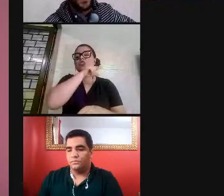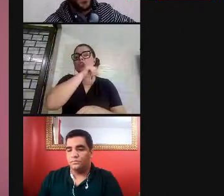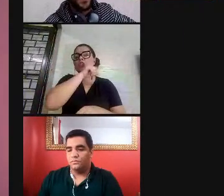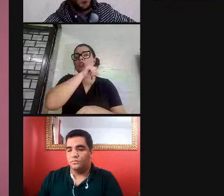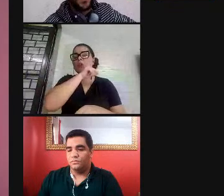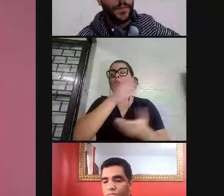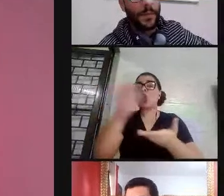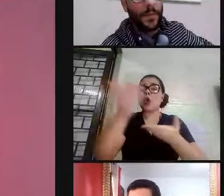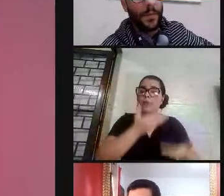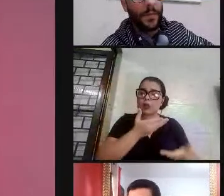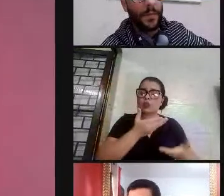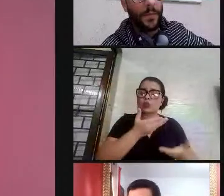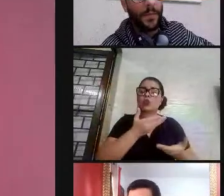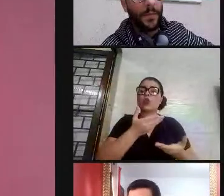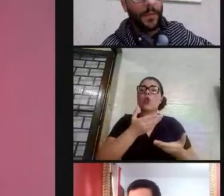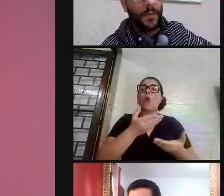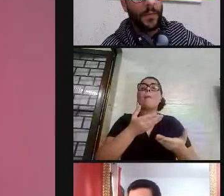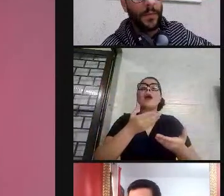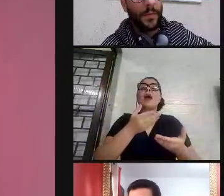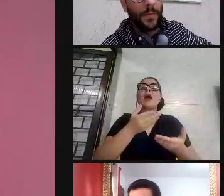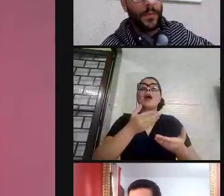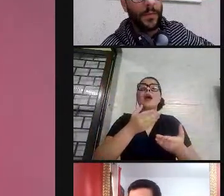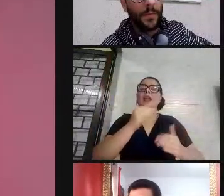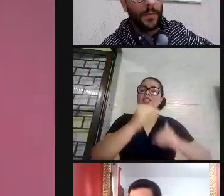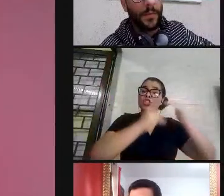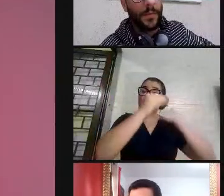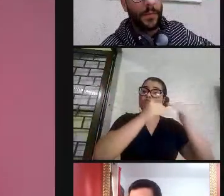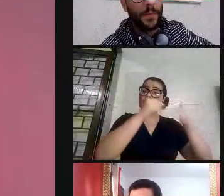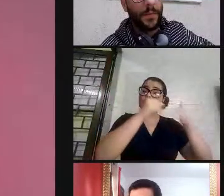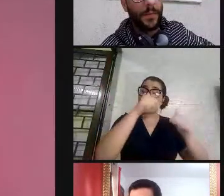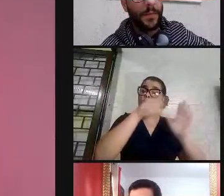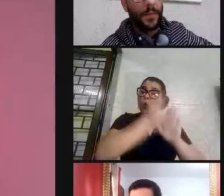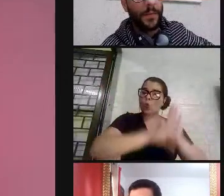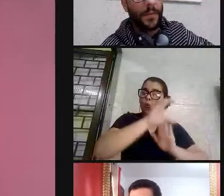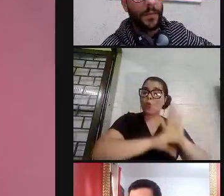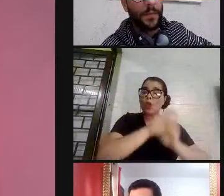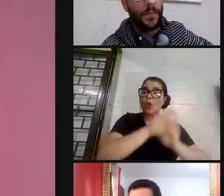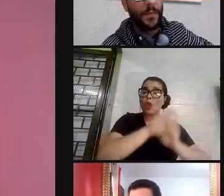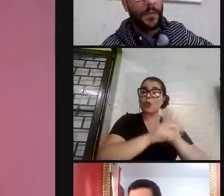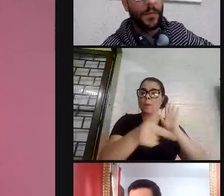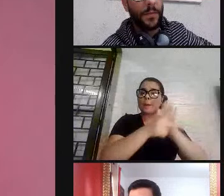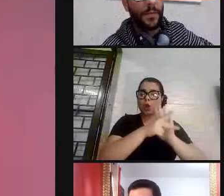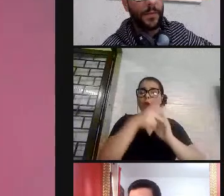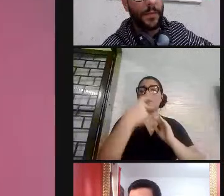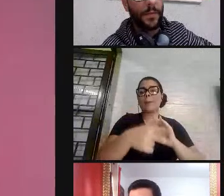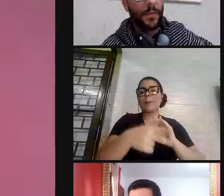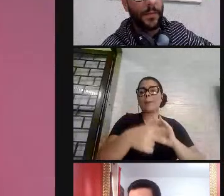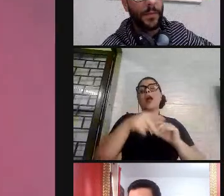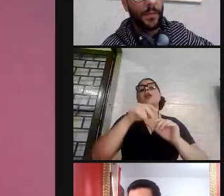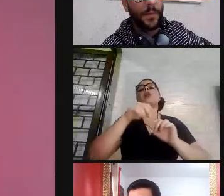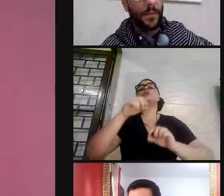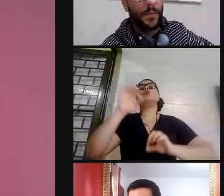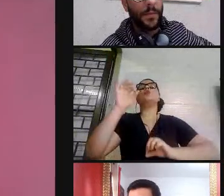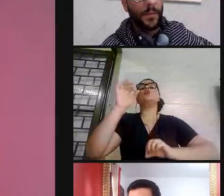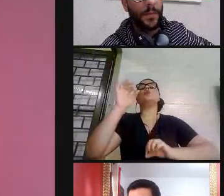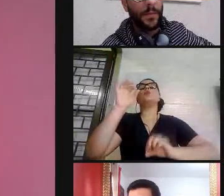desenvolverem um currículo específico para o preparatório. Depois,